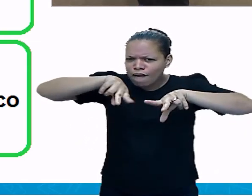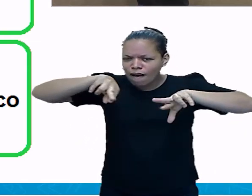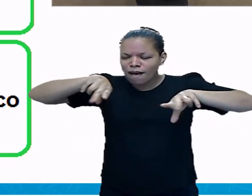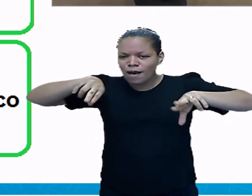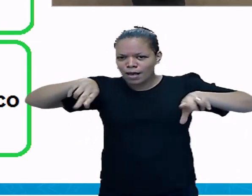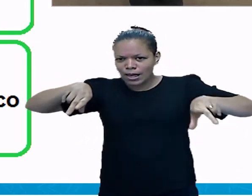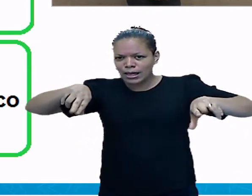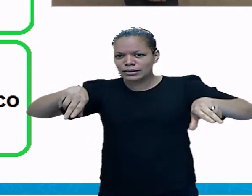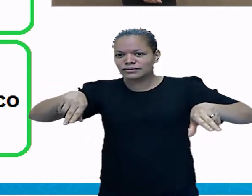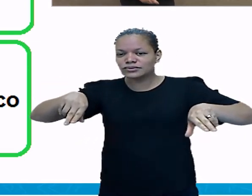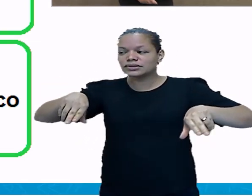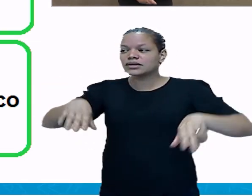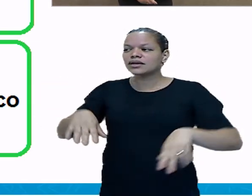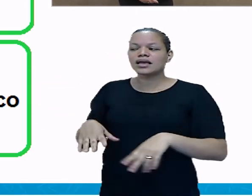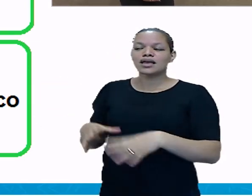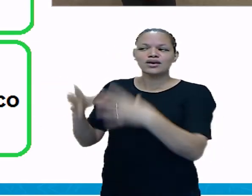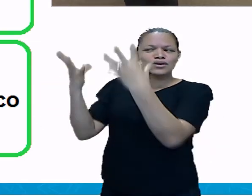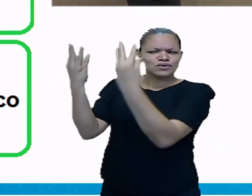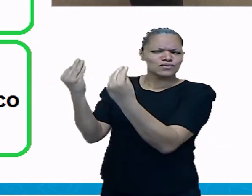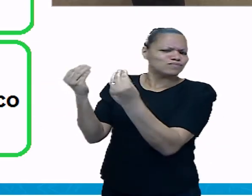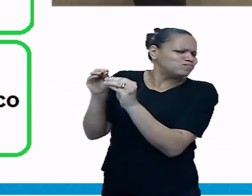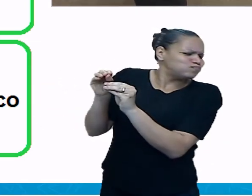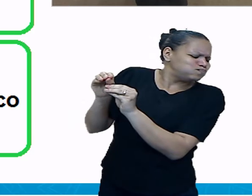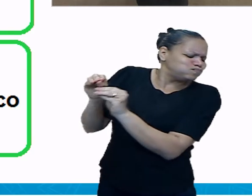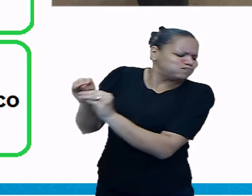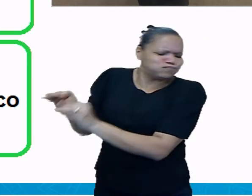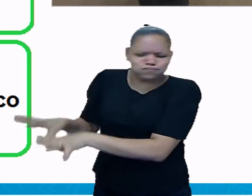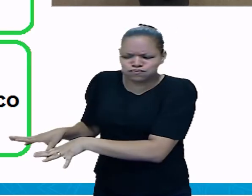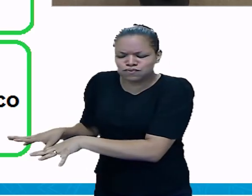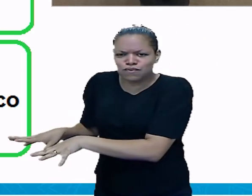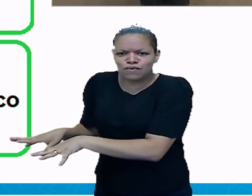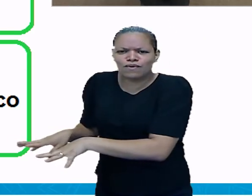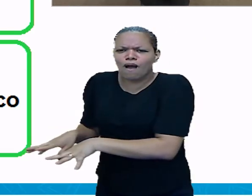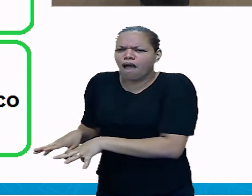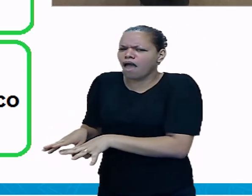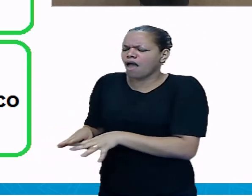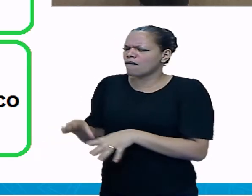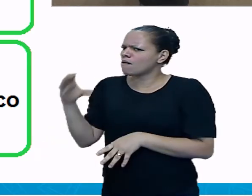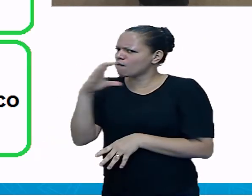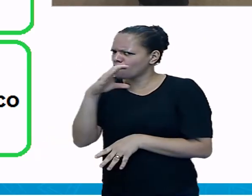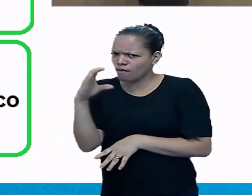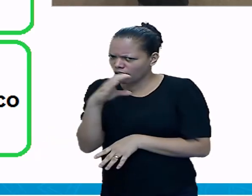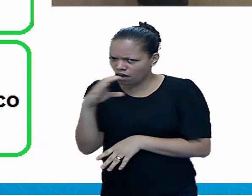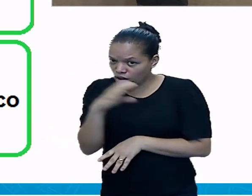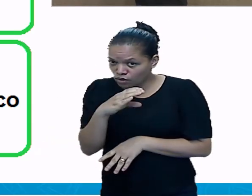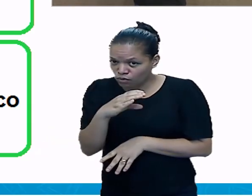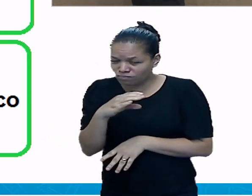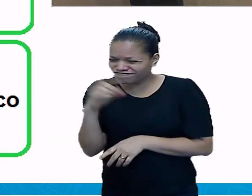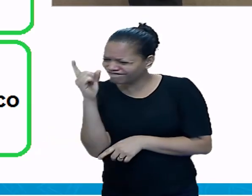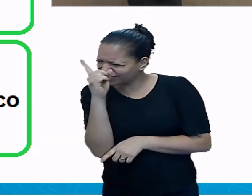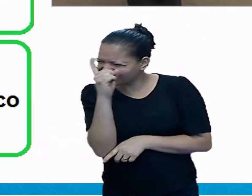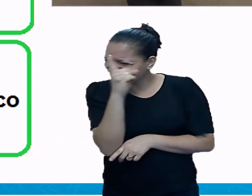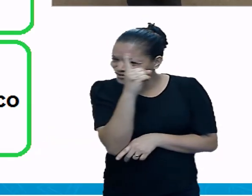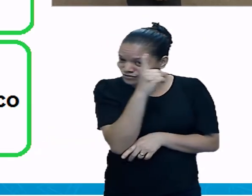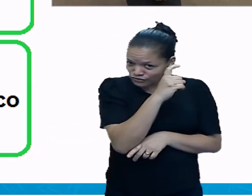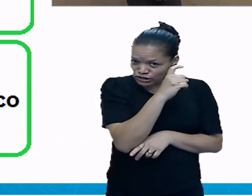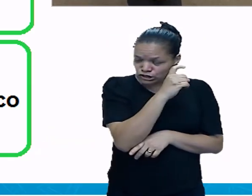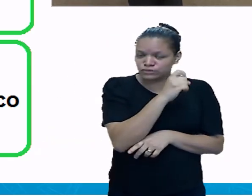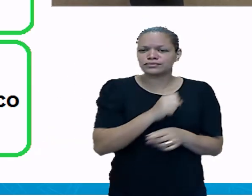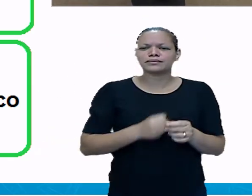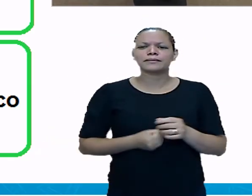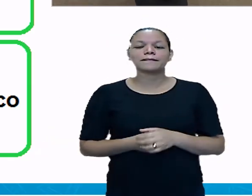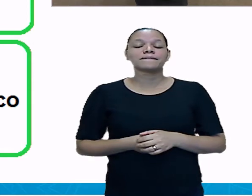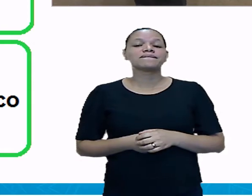a passagem de calor de um corpo para o outro. E são também chamados de